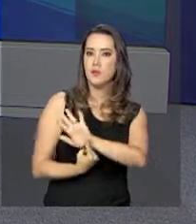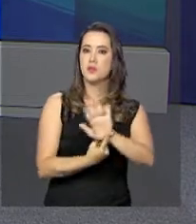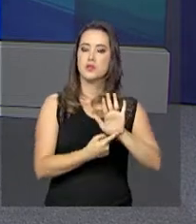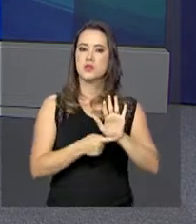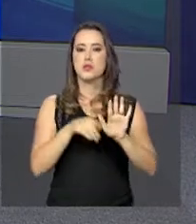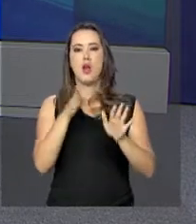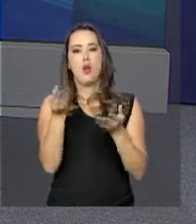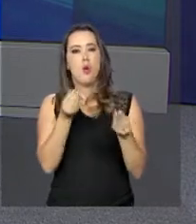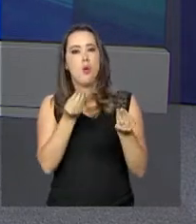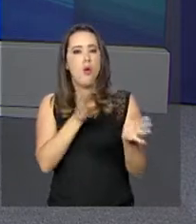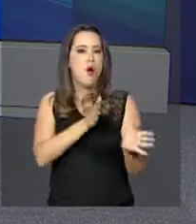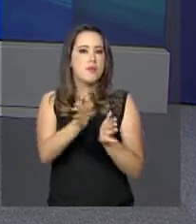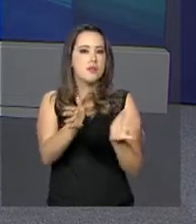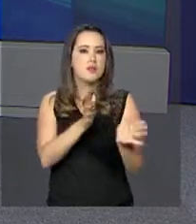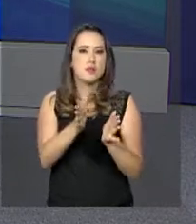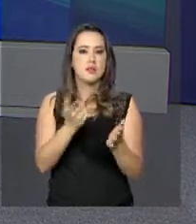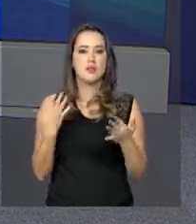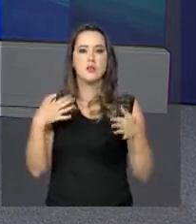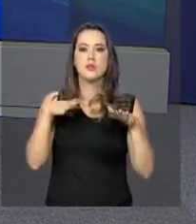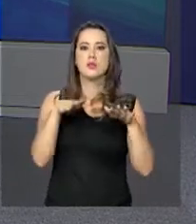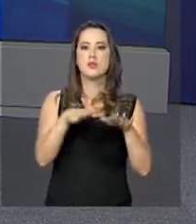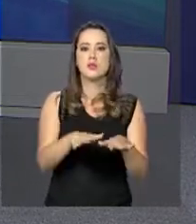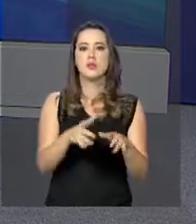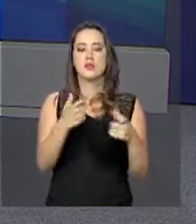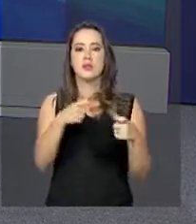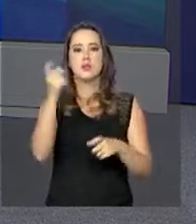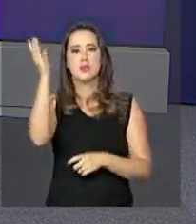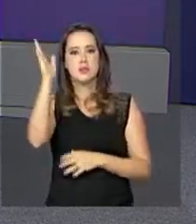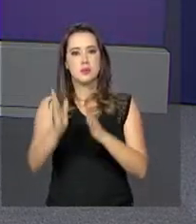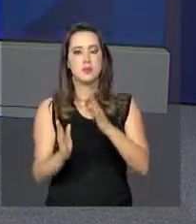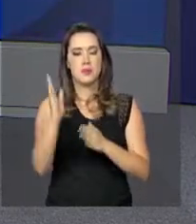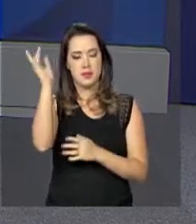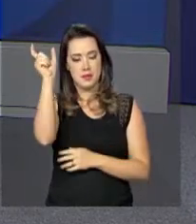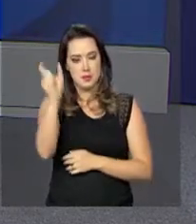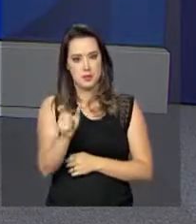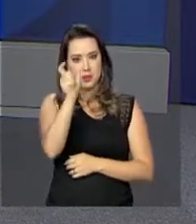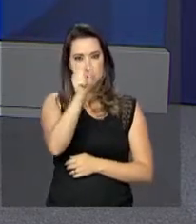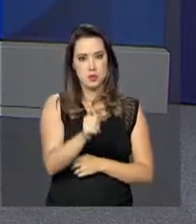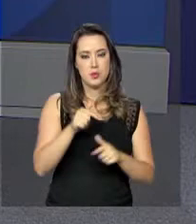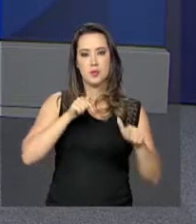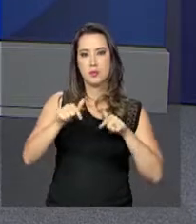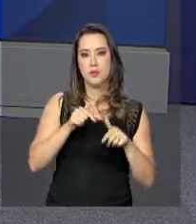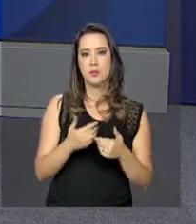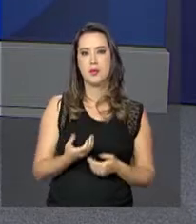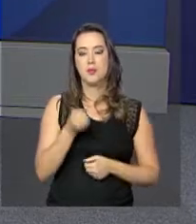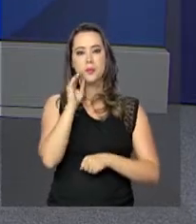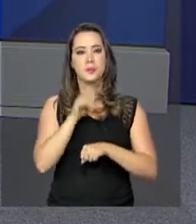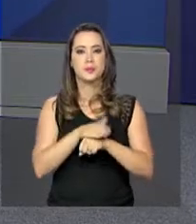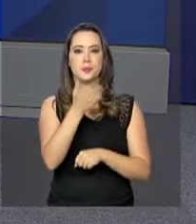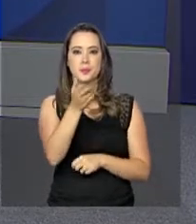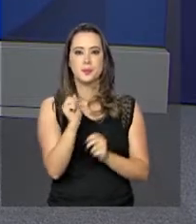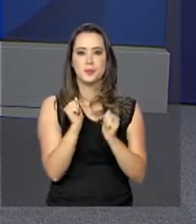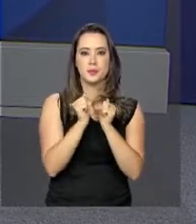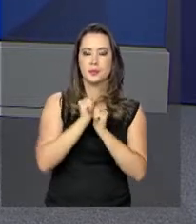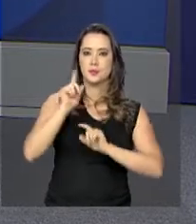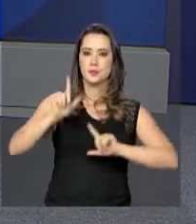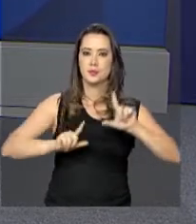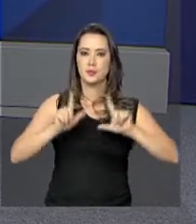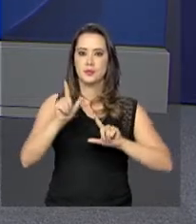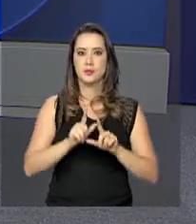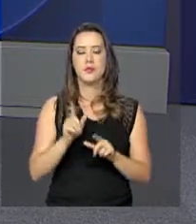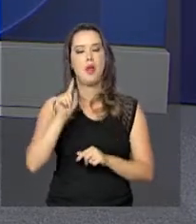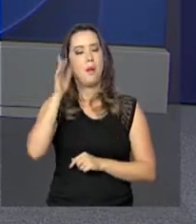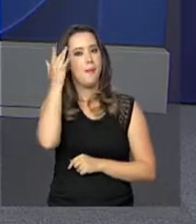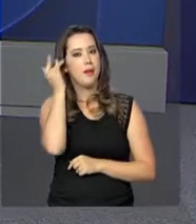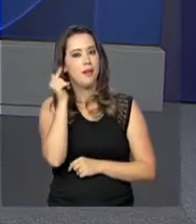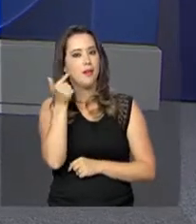como anda a acessibilidade e a inclusão desses brasileiros no mercado de trabalho. Uma boa noite para você. A gente se encontra